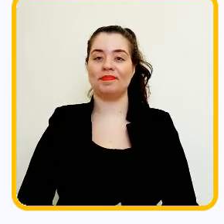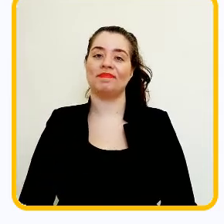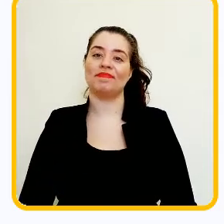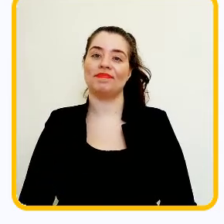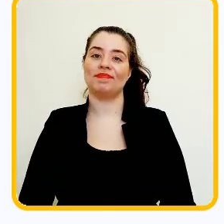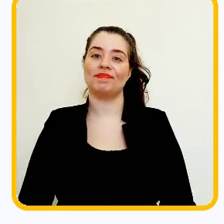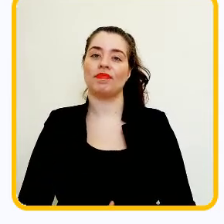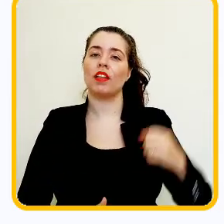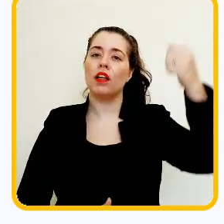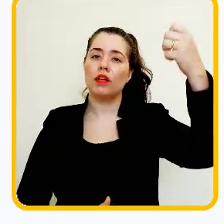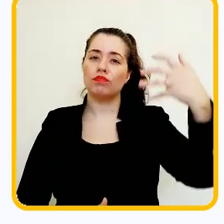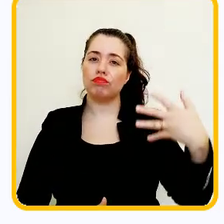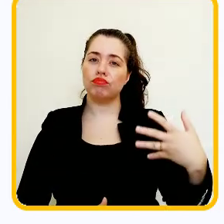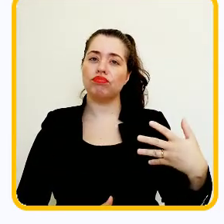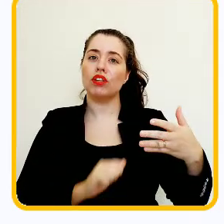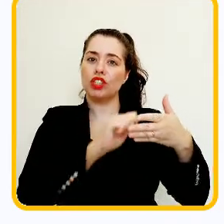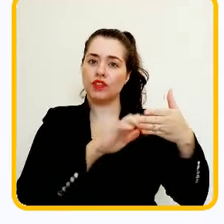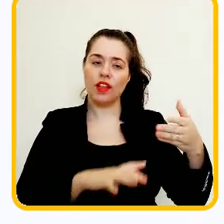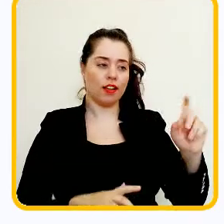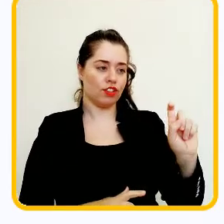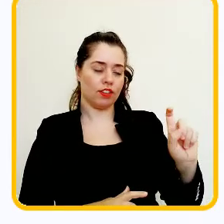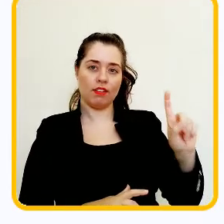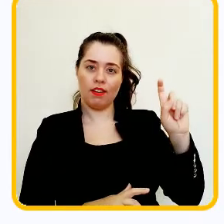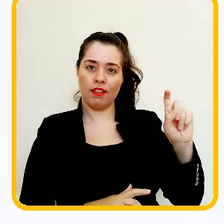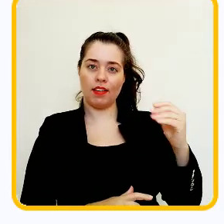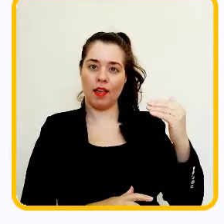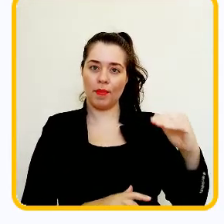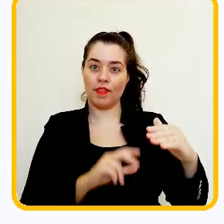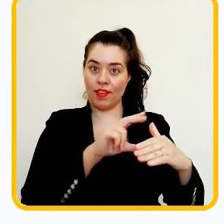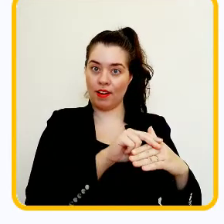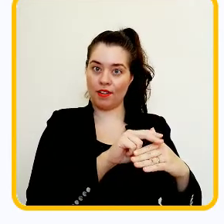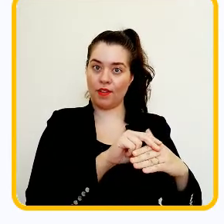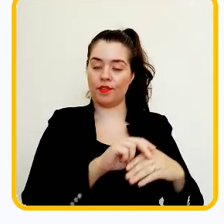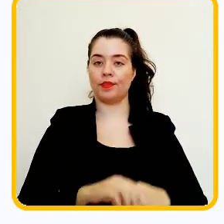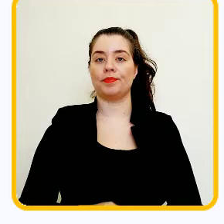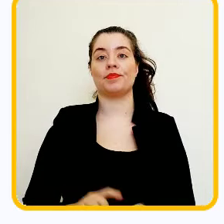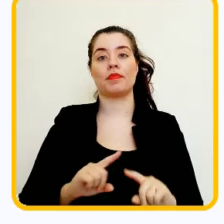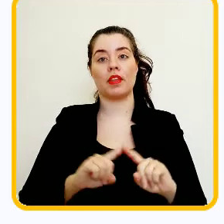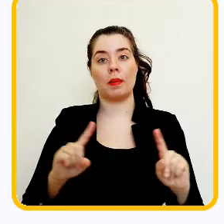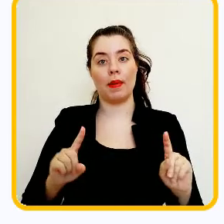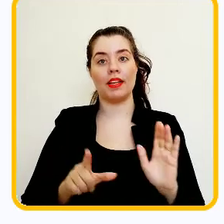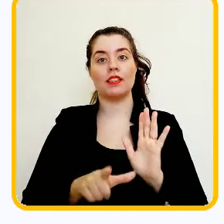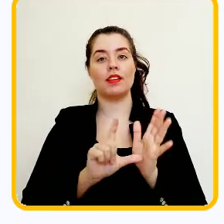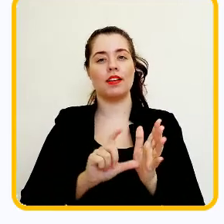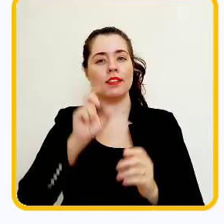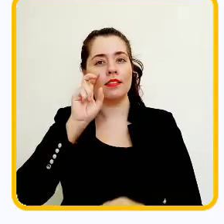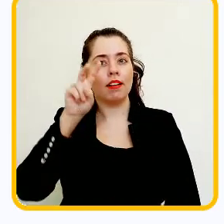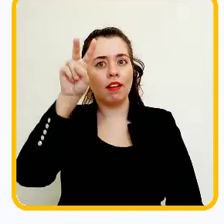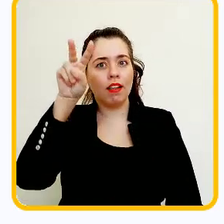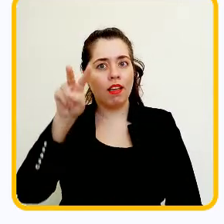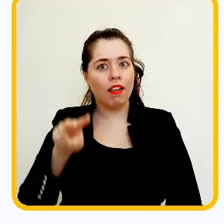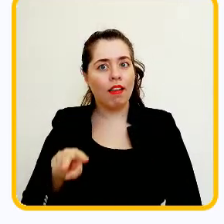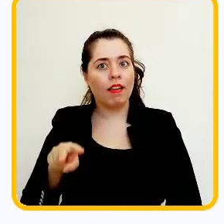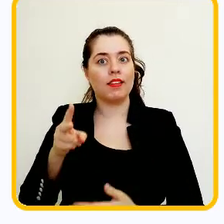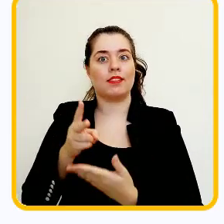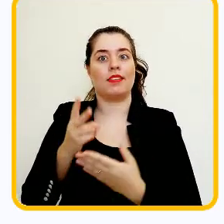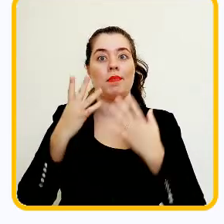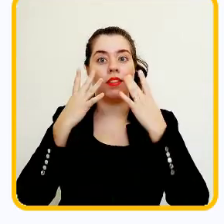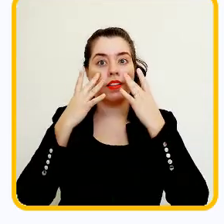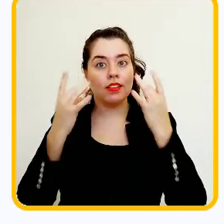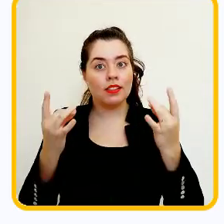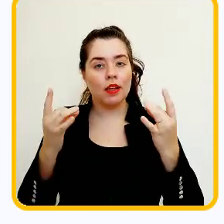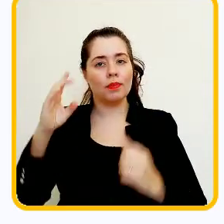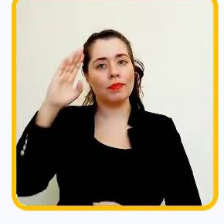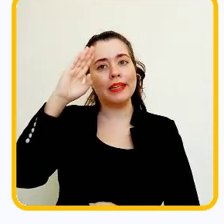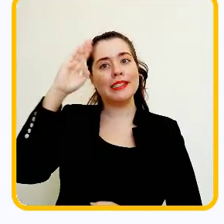Clique na atividade que você deseja enviar o seu arquivo. Leia sempre com atenção o enunciado, especialmente